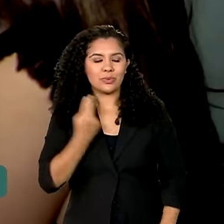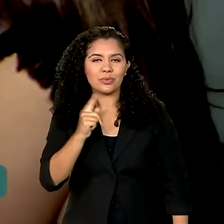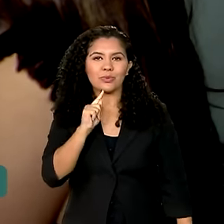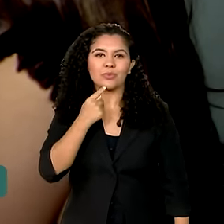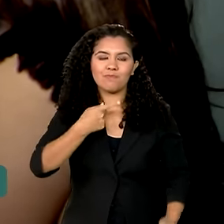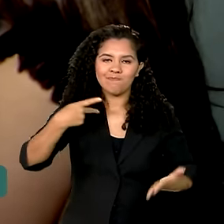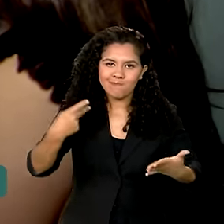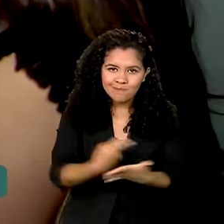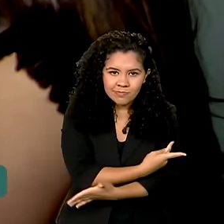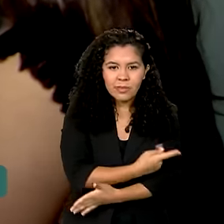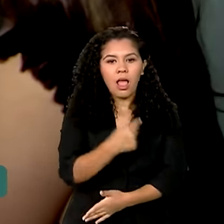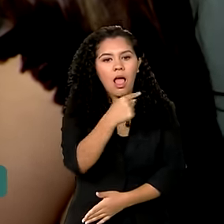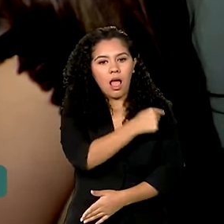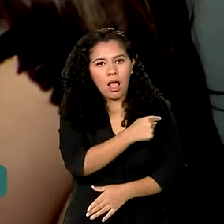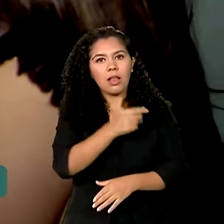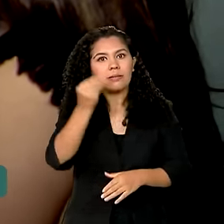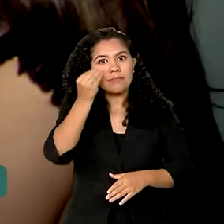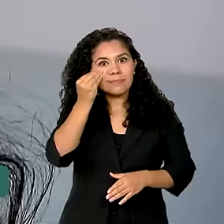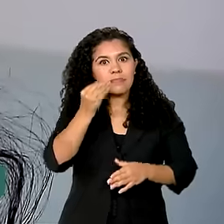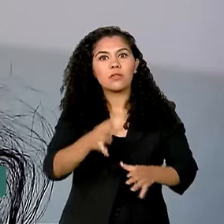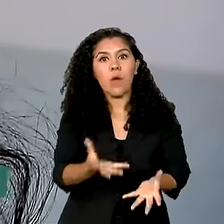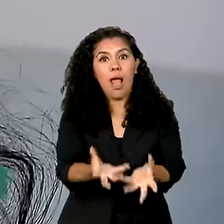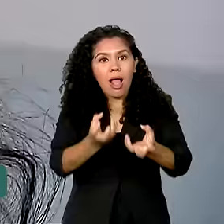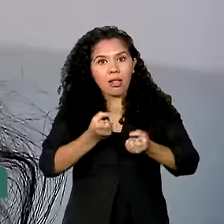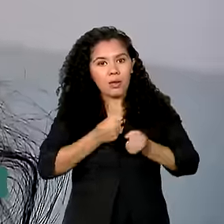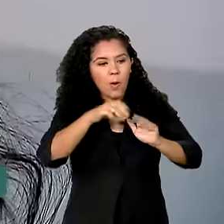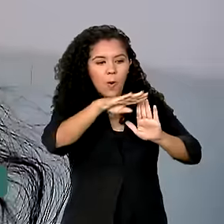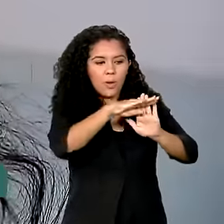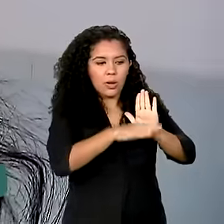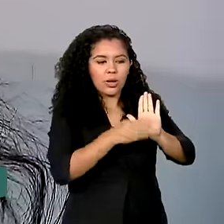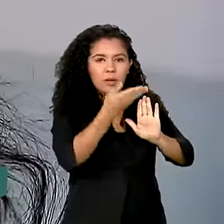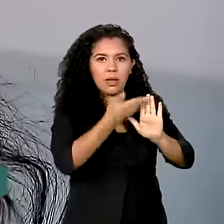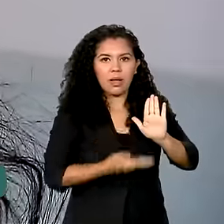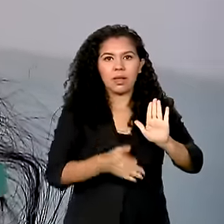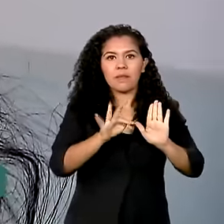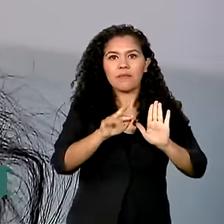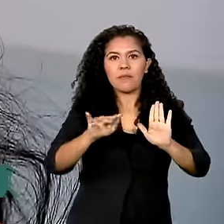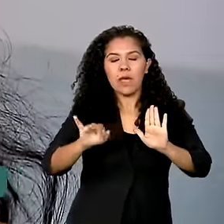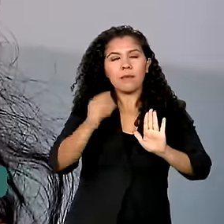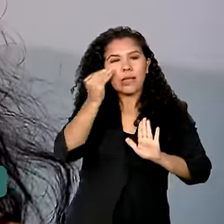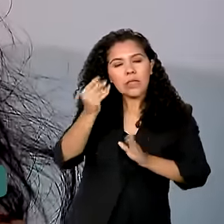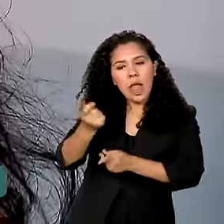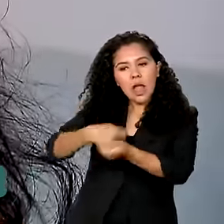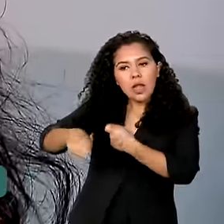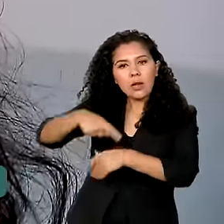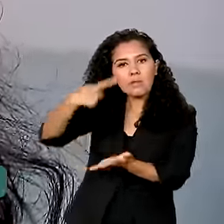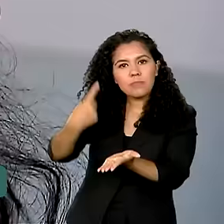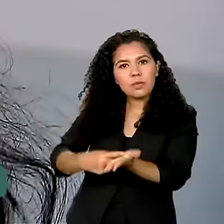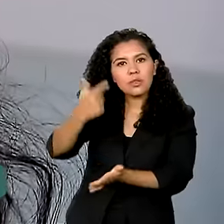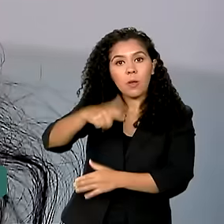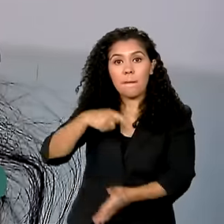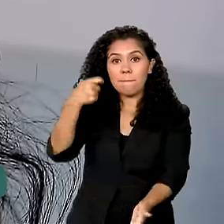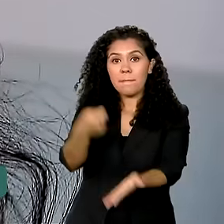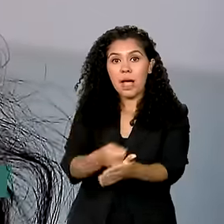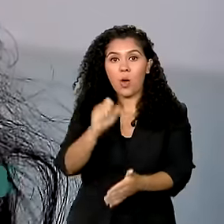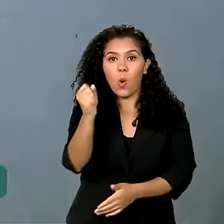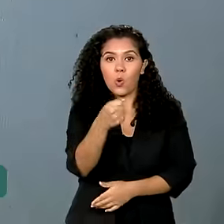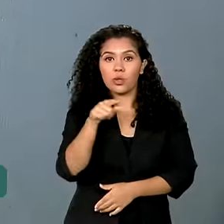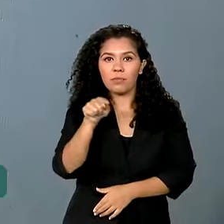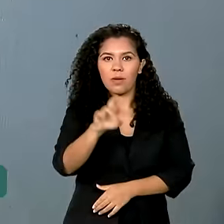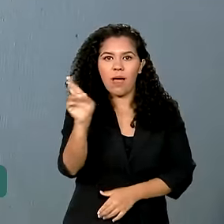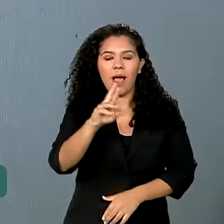Luciana recorreu ao desenrola FIES para fazer a renegociação. Pagou R 8 mil e quitou a dívida.